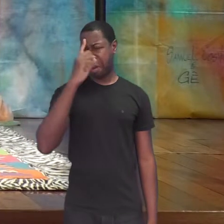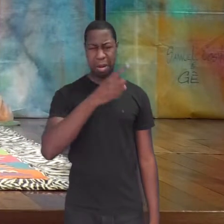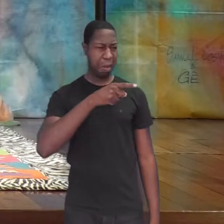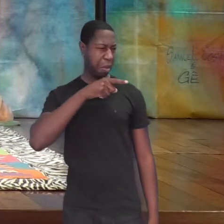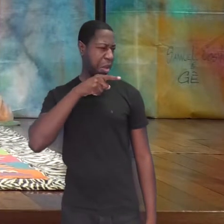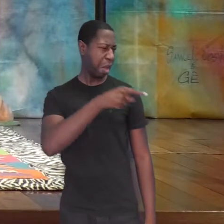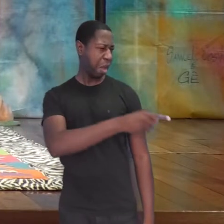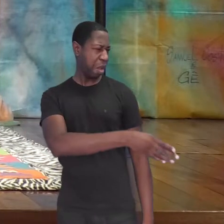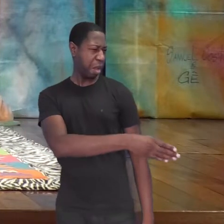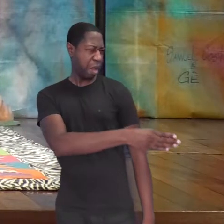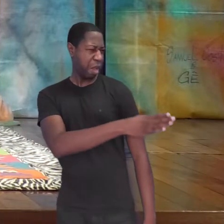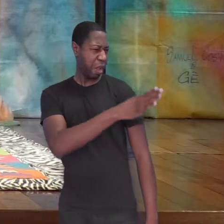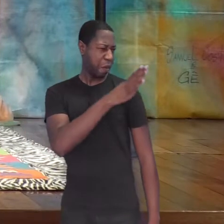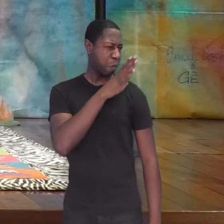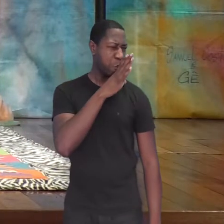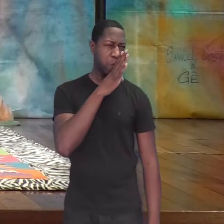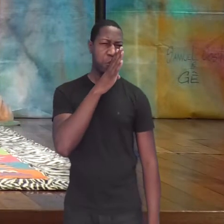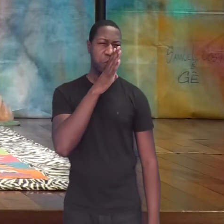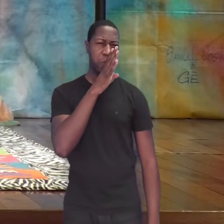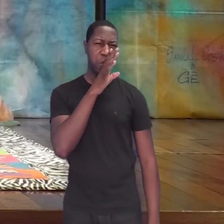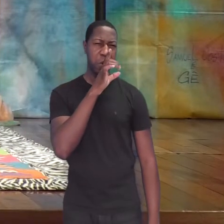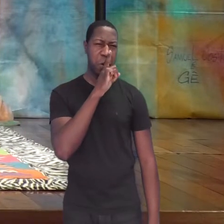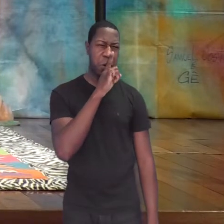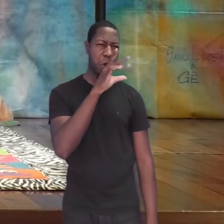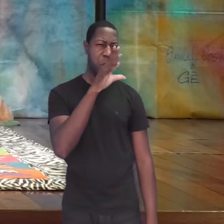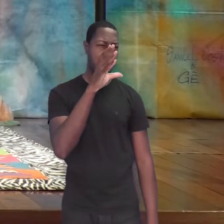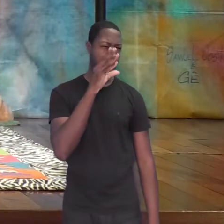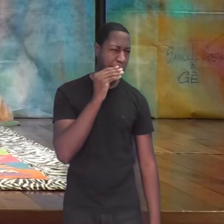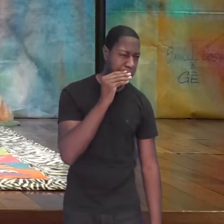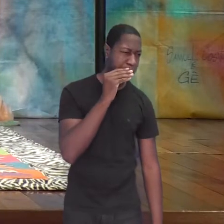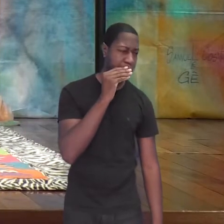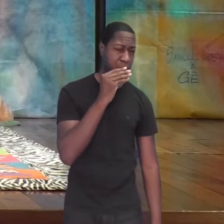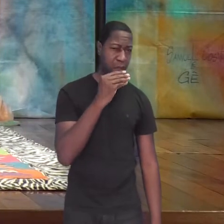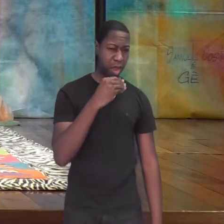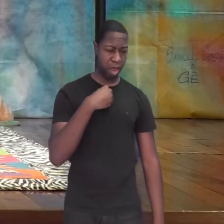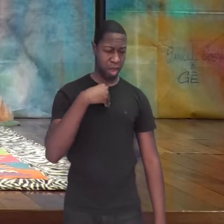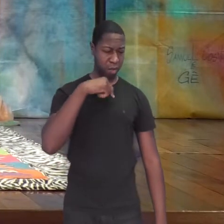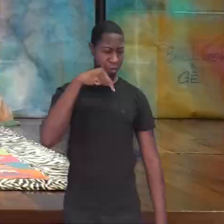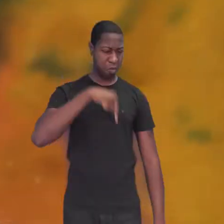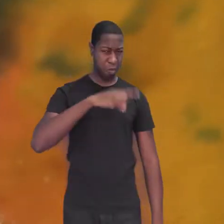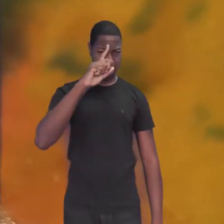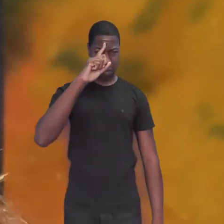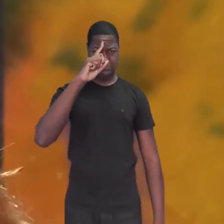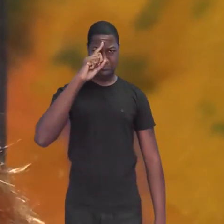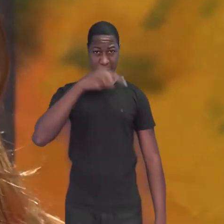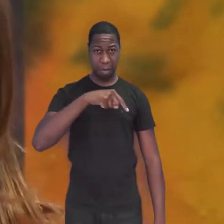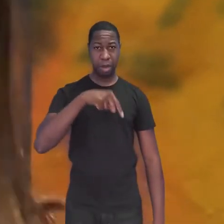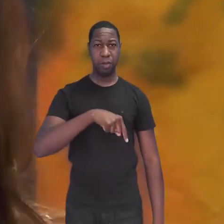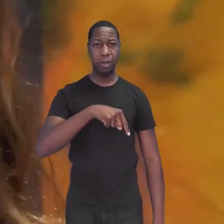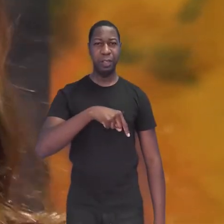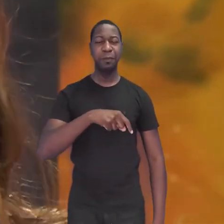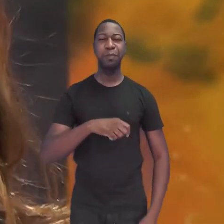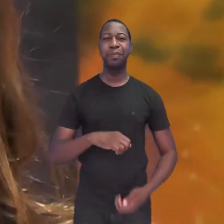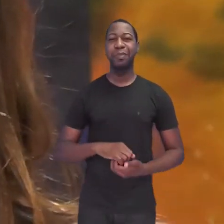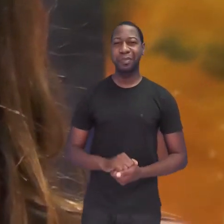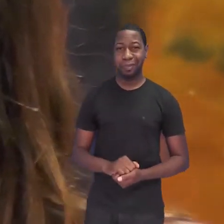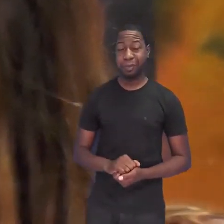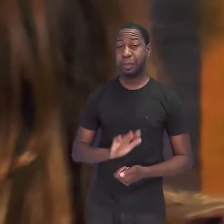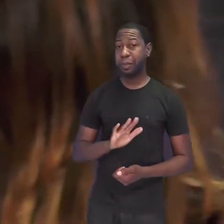eu é que mando aqui. E acontece que o rei tinha de estimação um